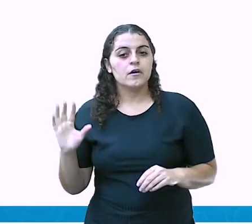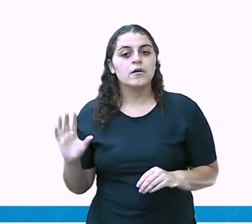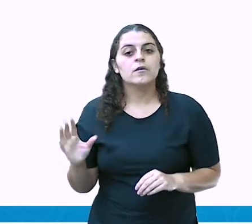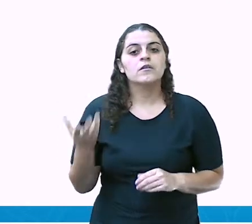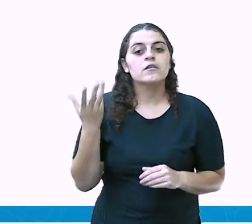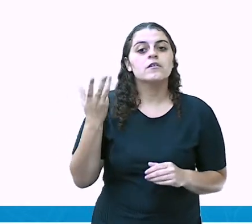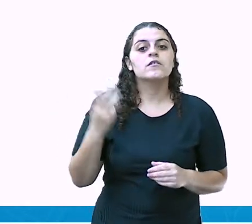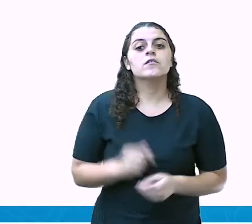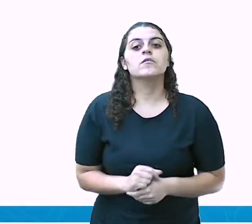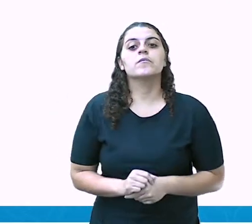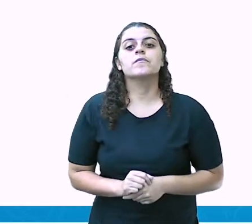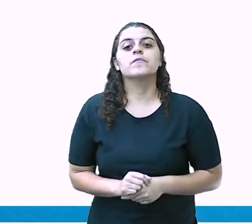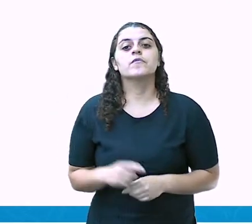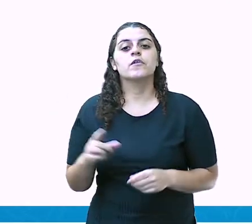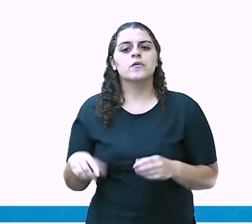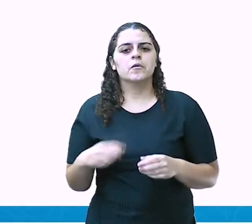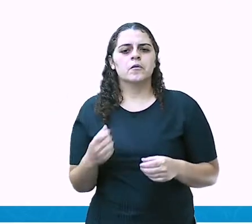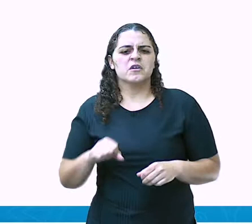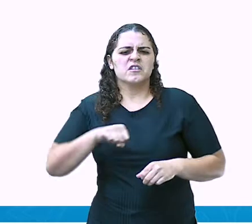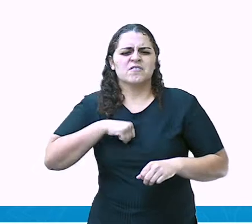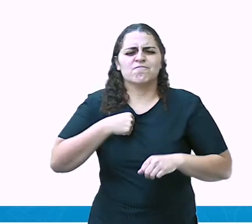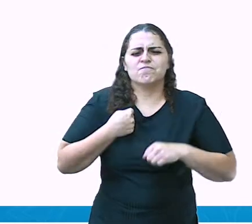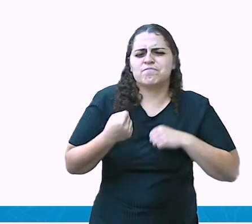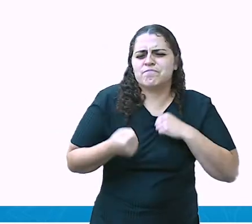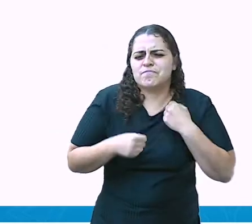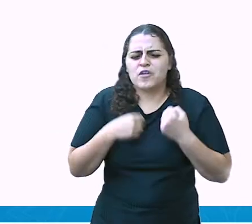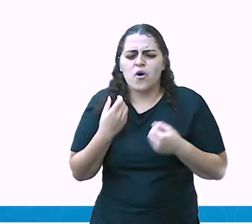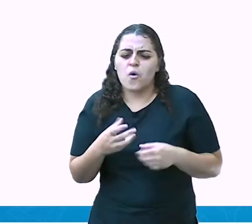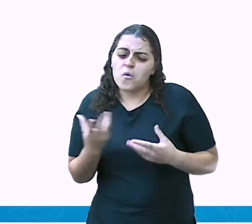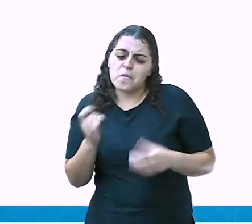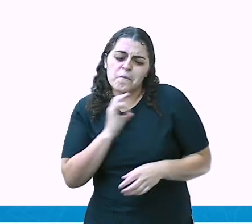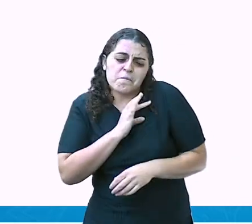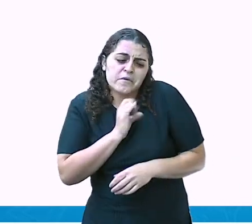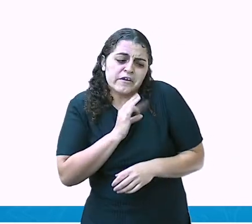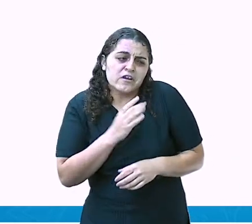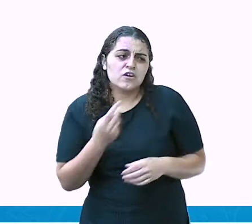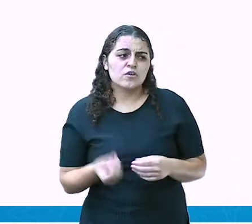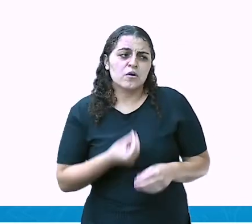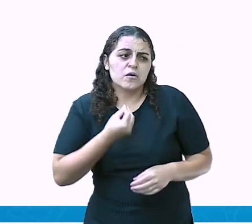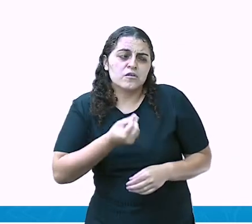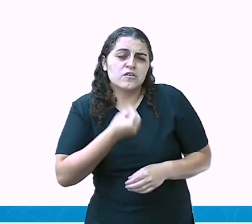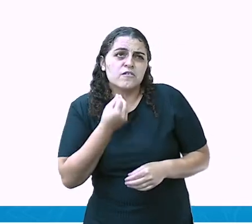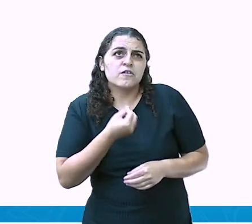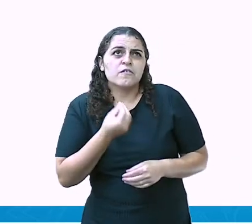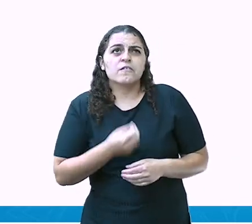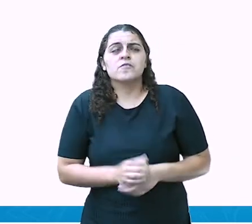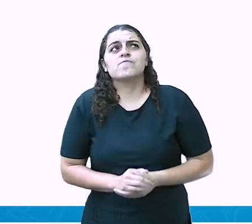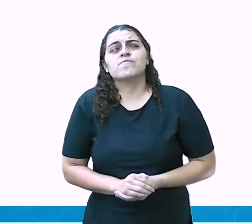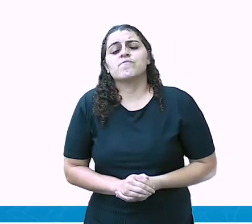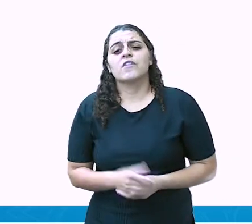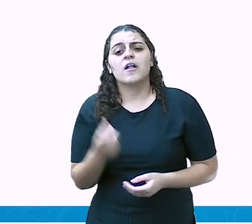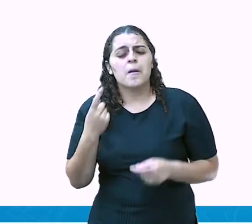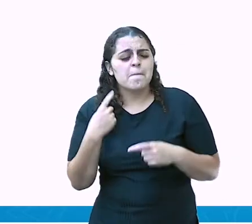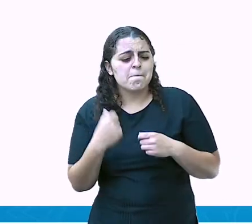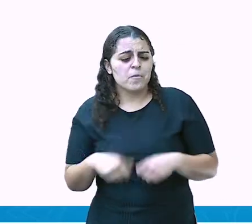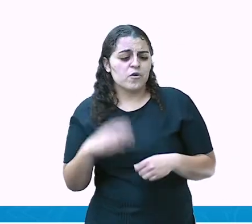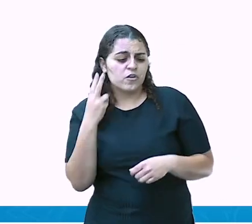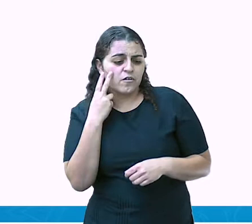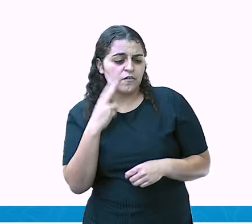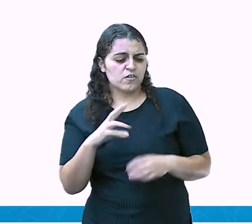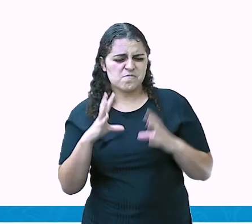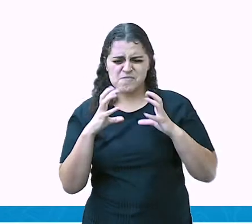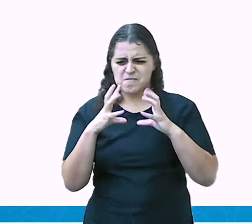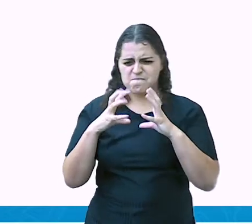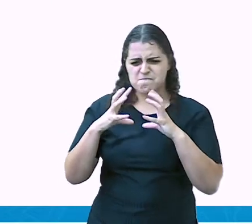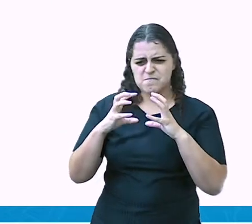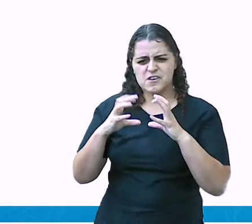devido a uma ansiedade, né? Uma situação traumática muito grande que essa criança viveu. Ela pode ter presenciado uma